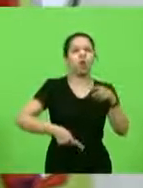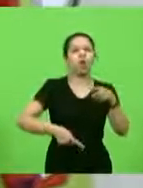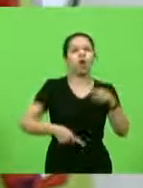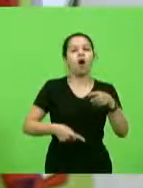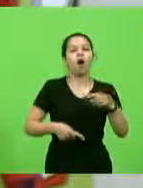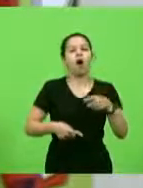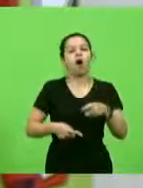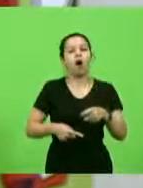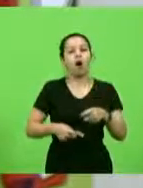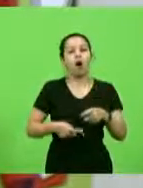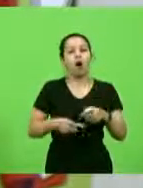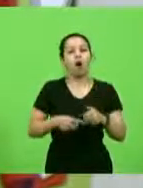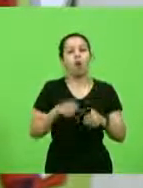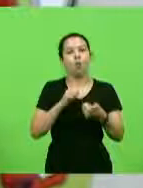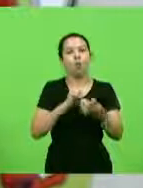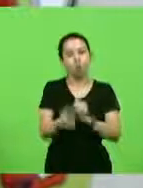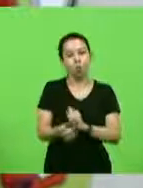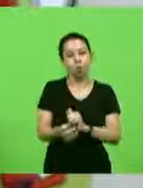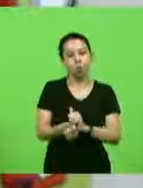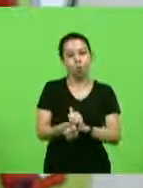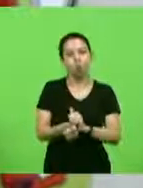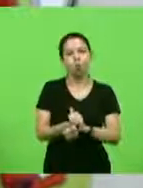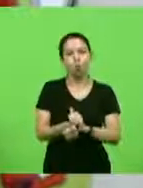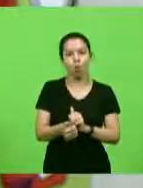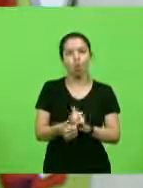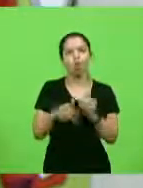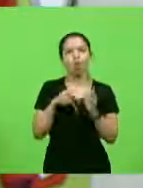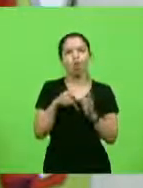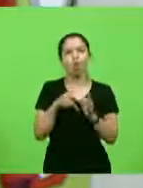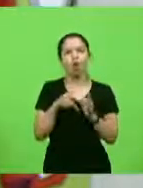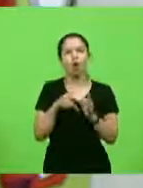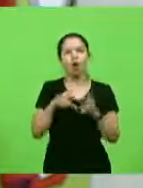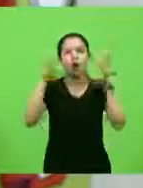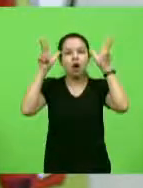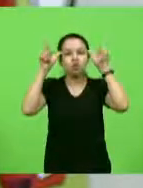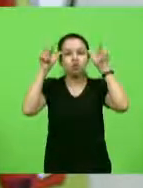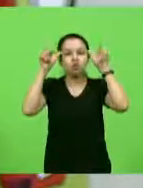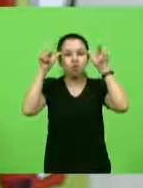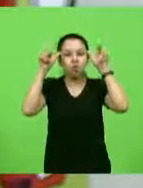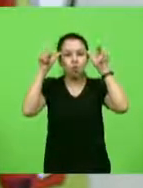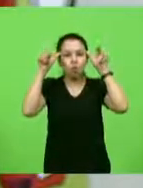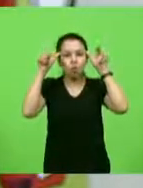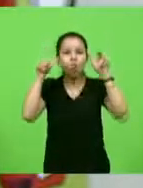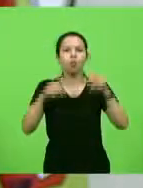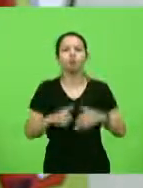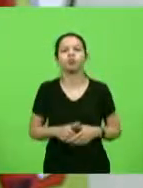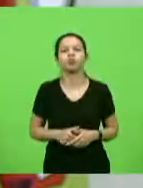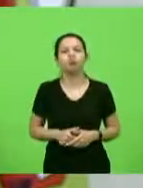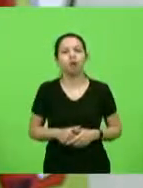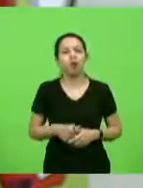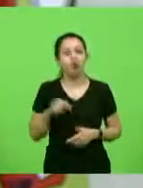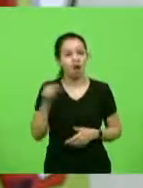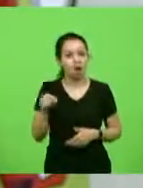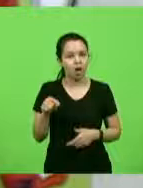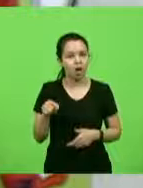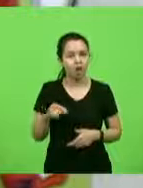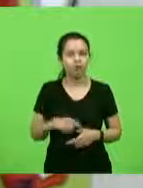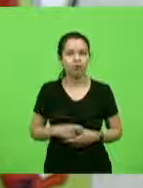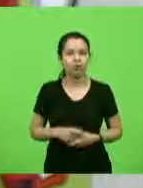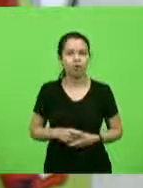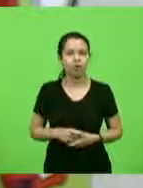cachorros. O que acontece? Esta prática nevasta aconteceu na